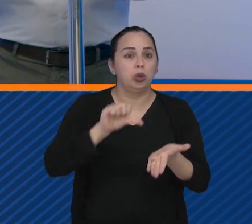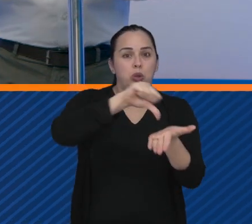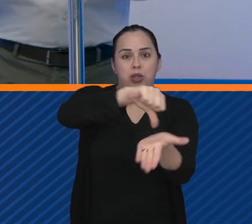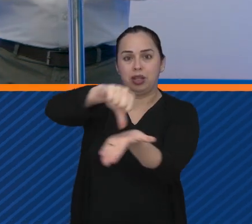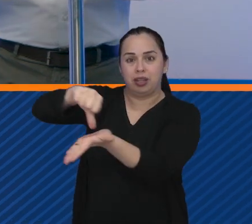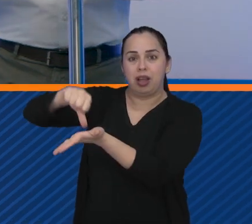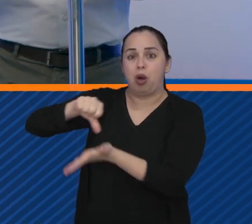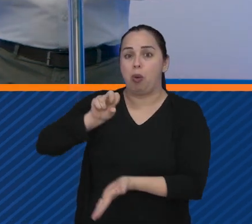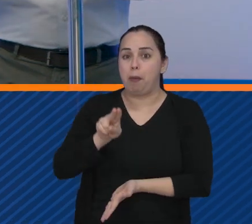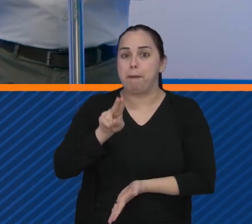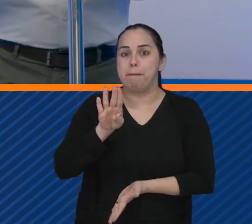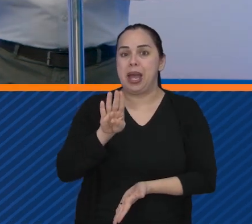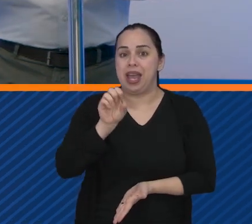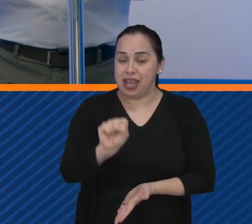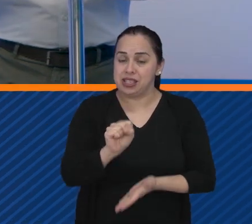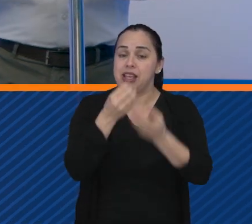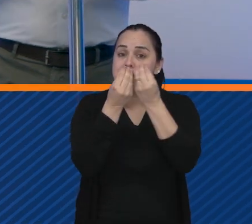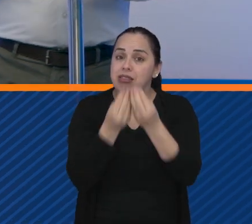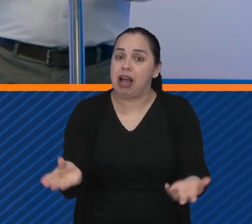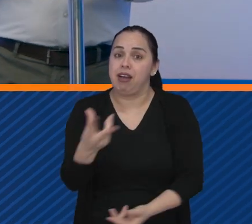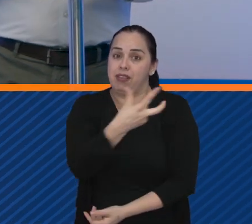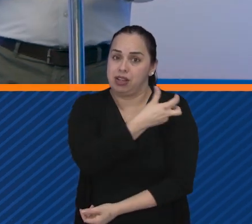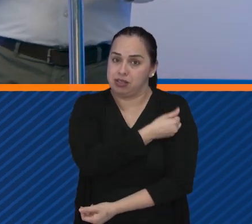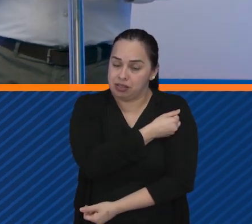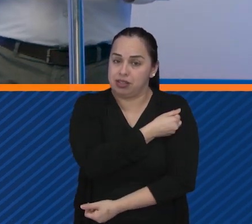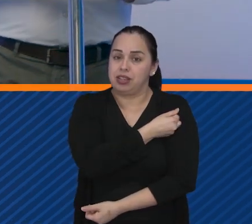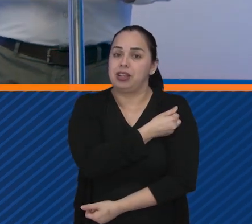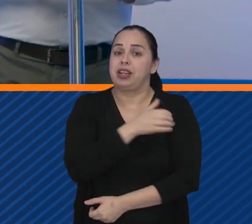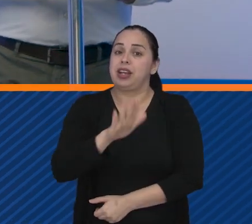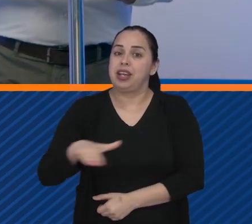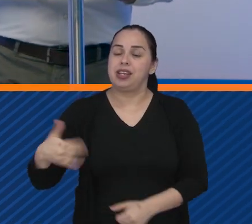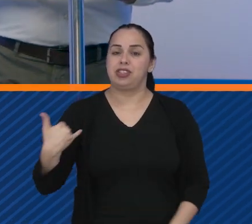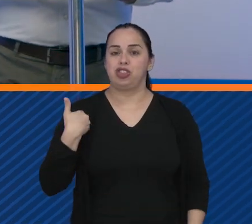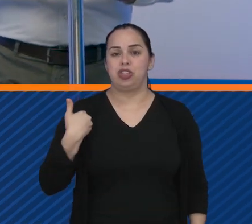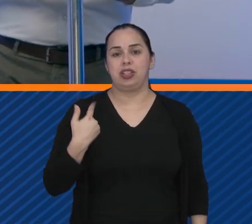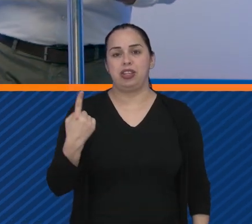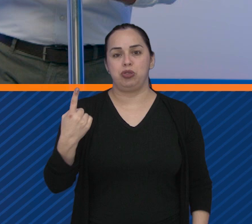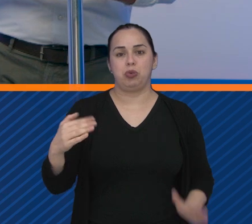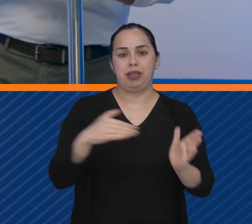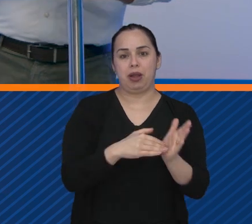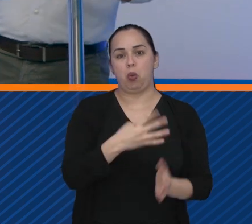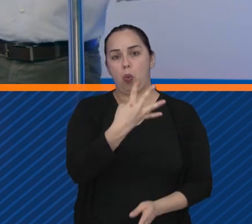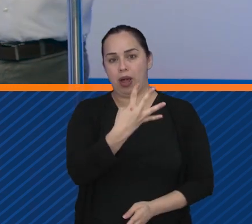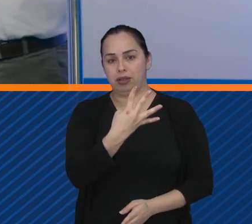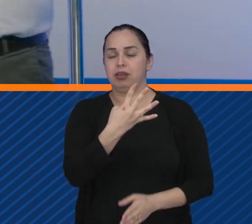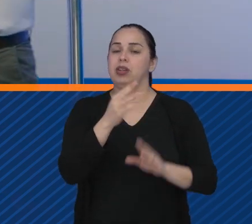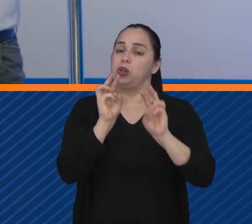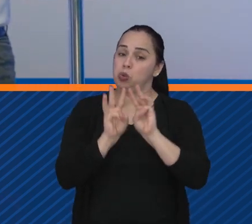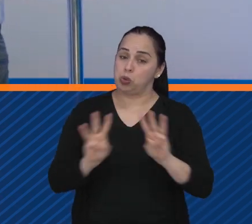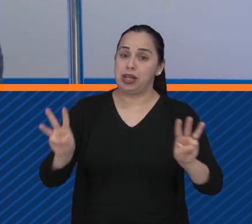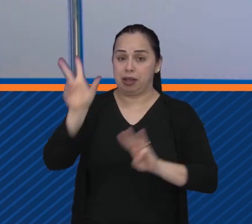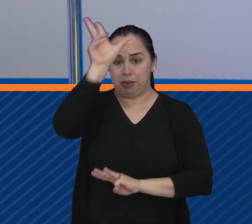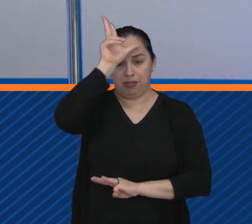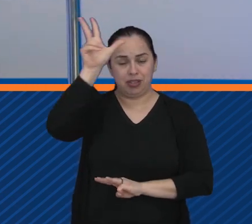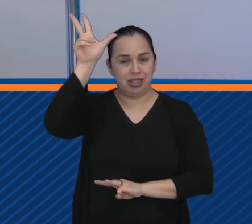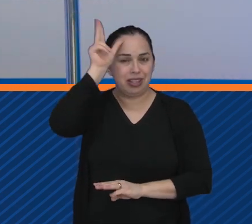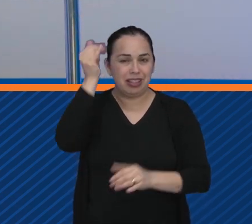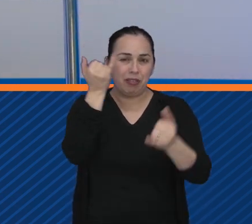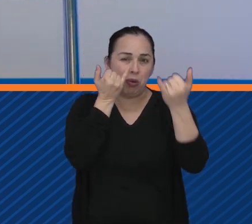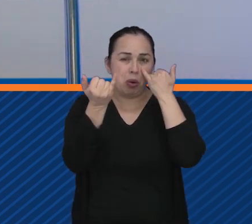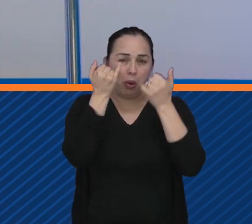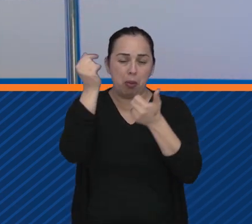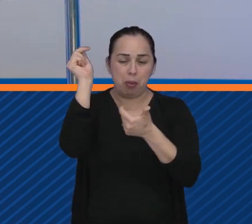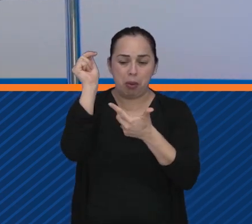UBSs da cidade estão oferecendo as doses e a vacina é indicada para crianças de 1 até 4 anos. No site da prefeitura tem